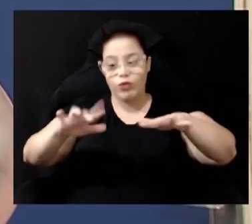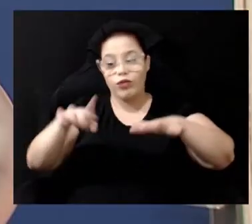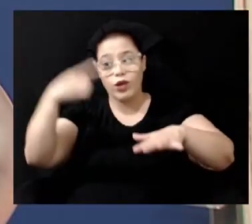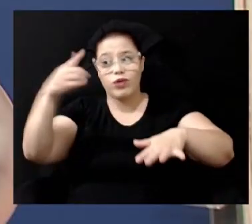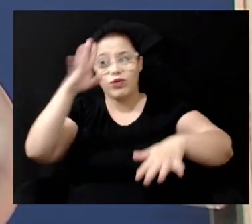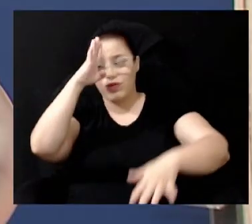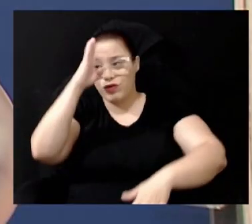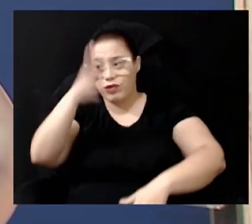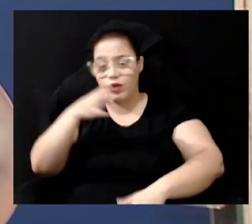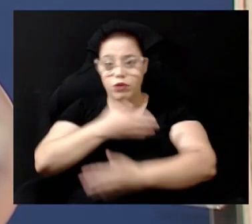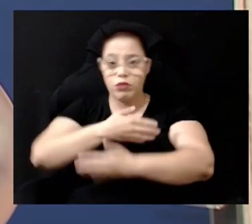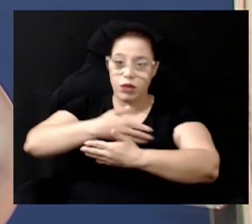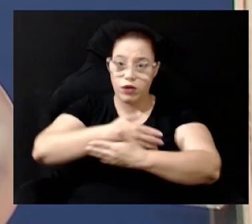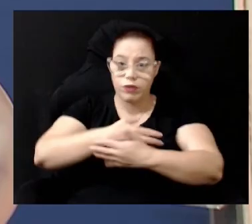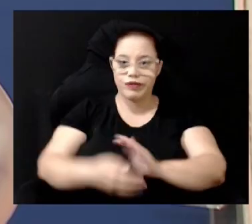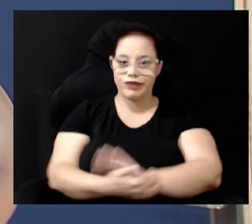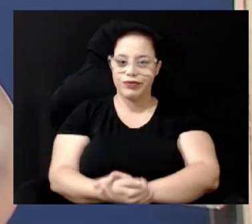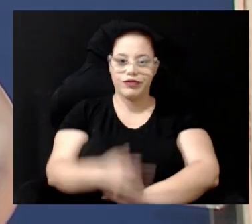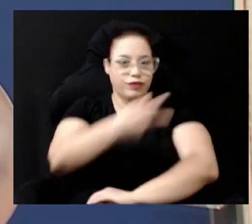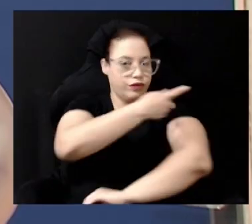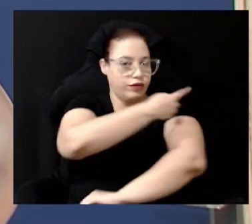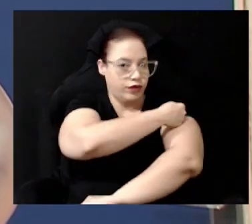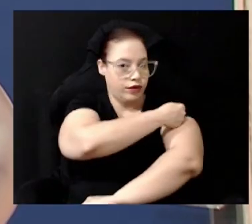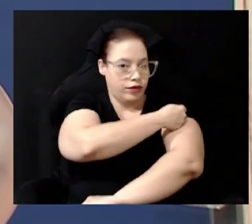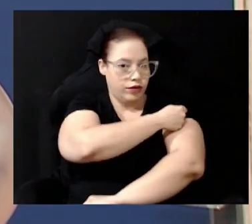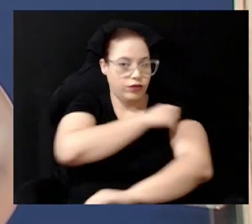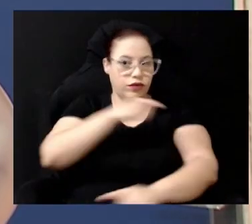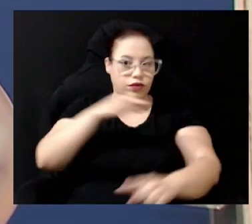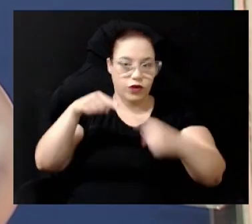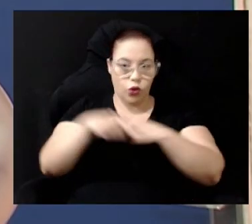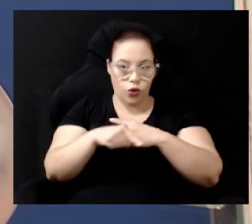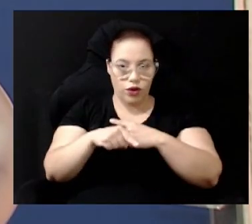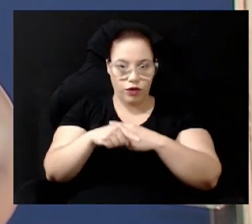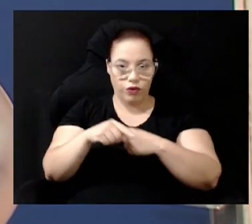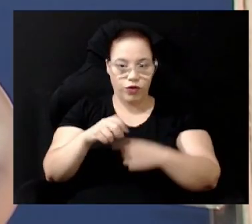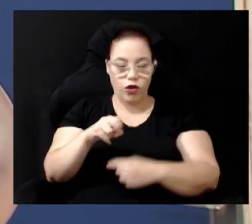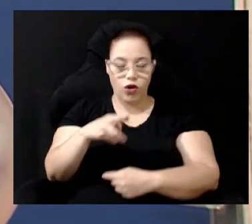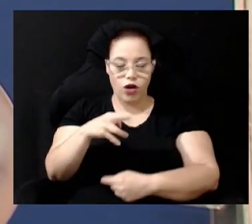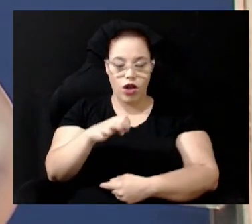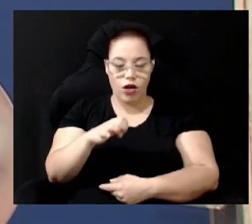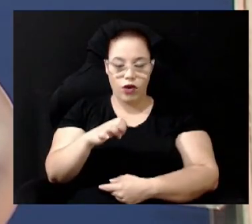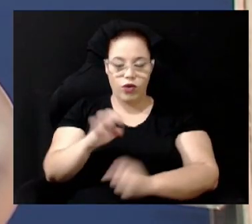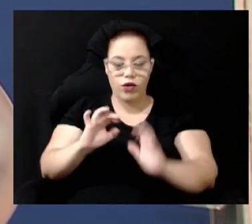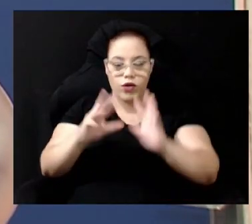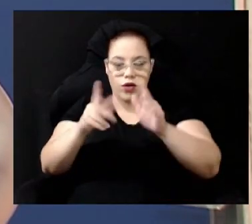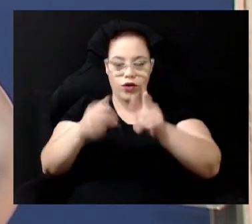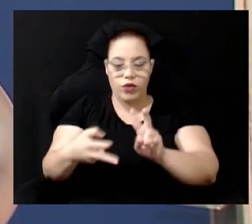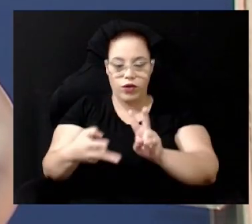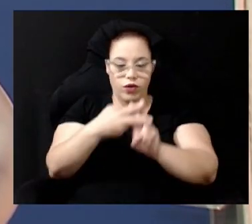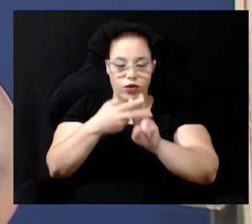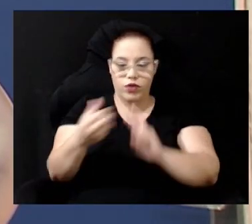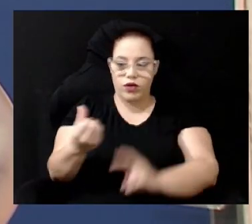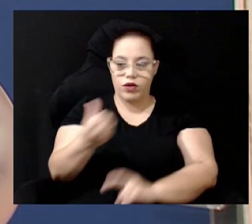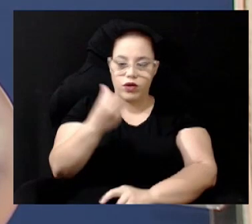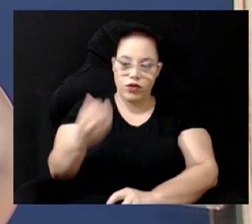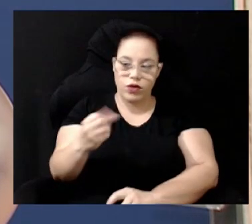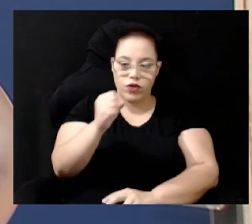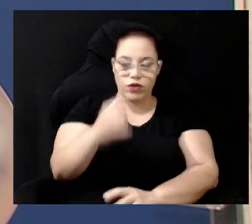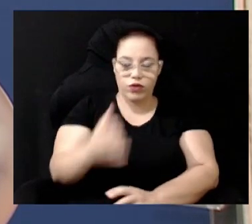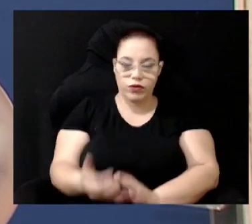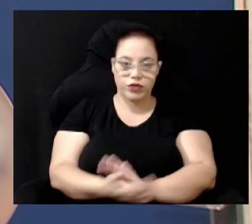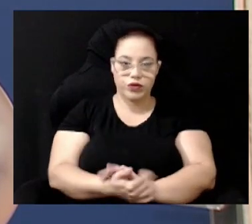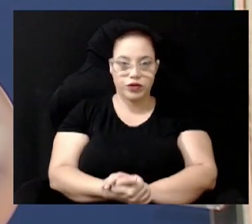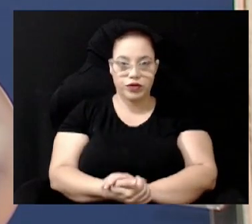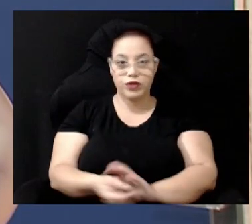bebês As doses da vacina contra a coqueluche estão disponíveis em todos os 68 centros de saúde de Campinas